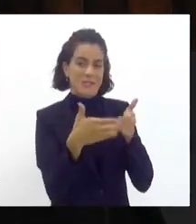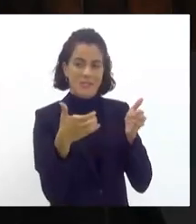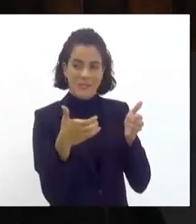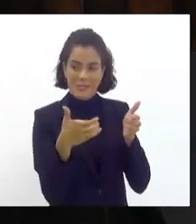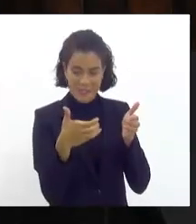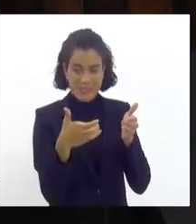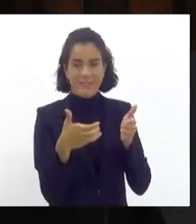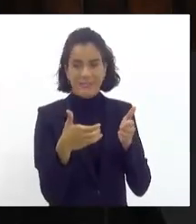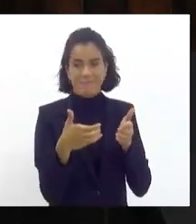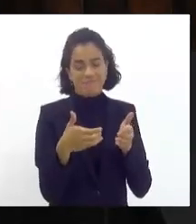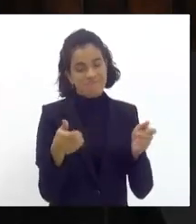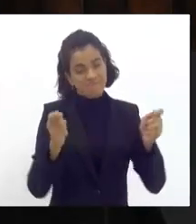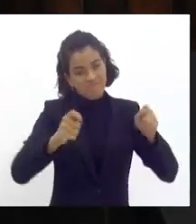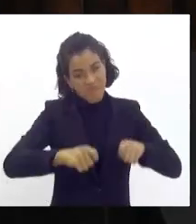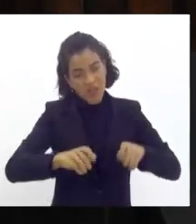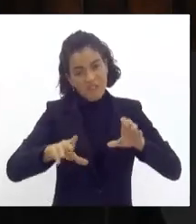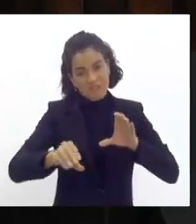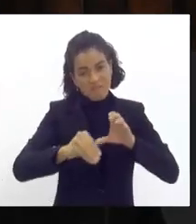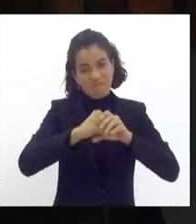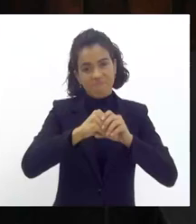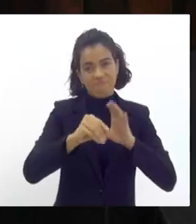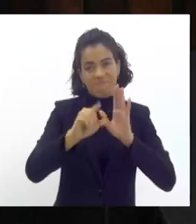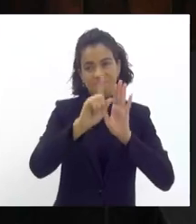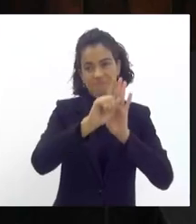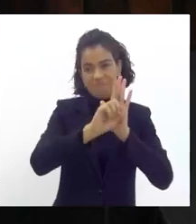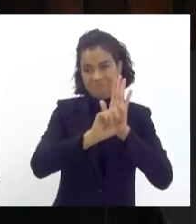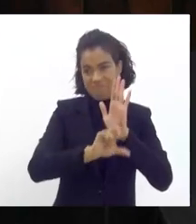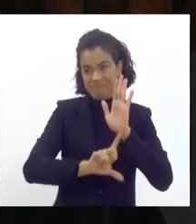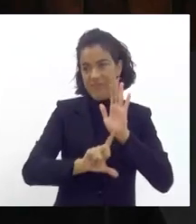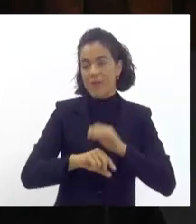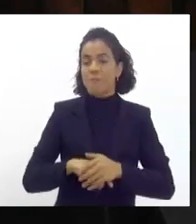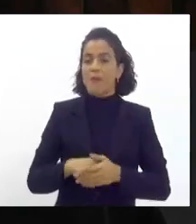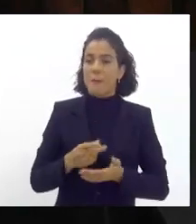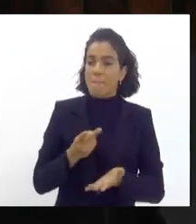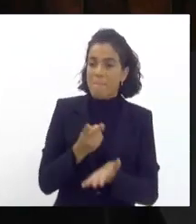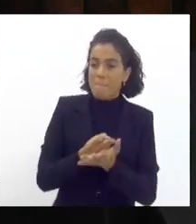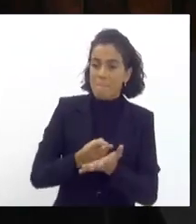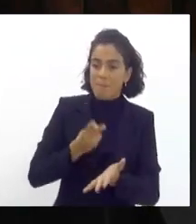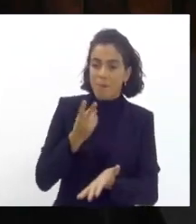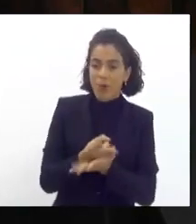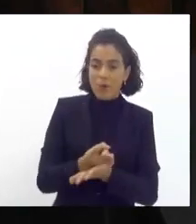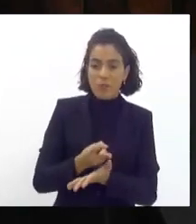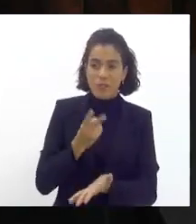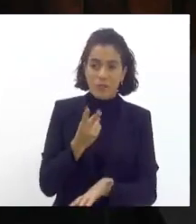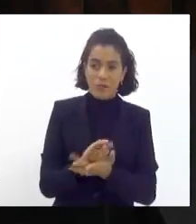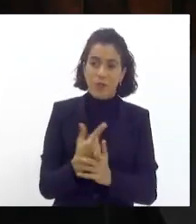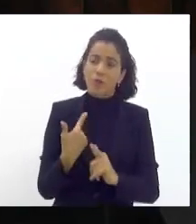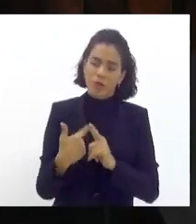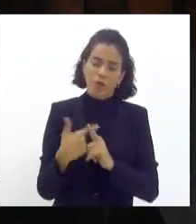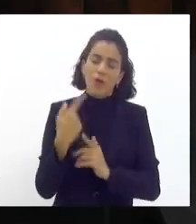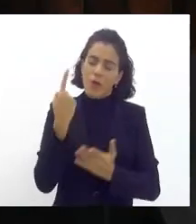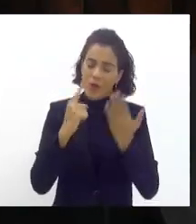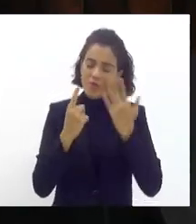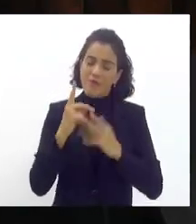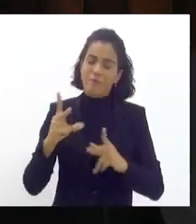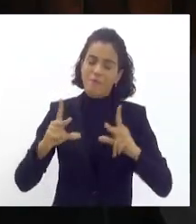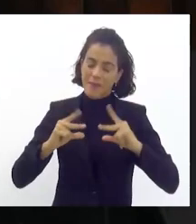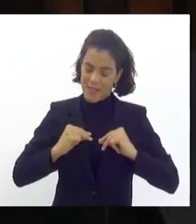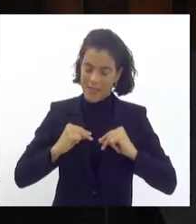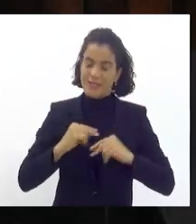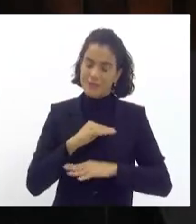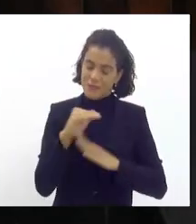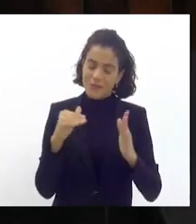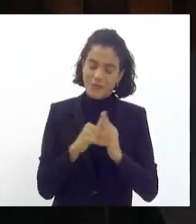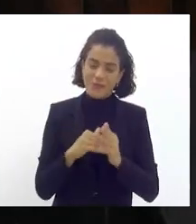isso possa fazer parte de uma dotação orçamentária perene dentro do governo que eu acho que o carnaval ele merece tudo